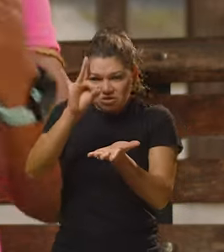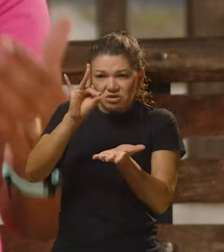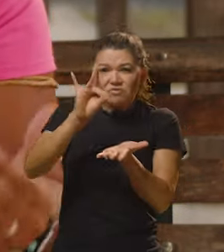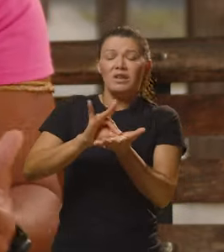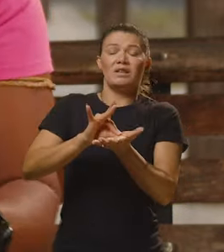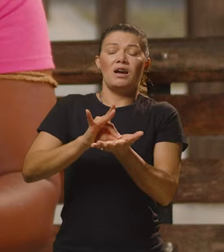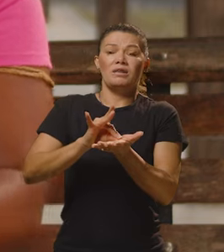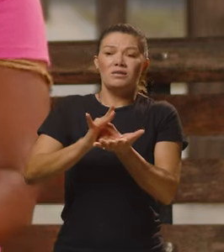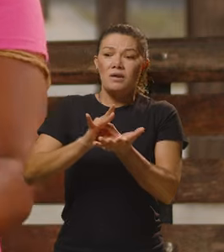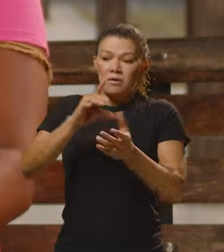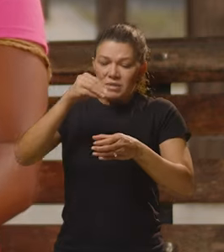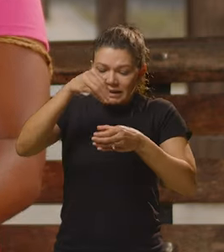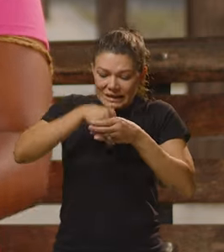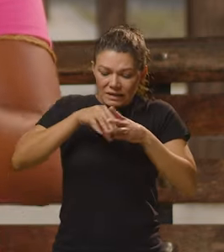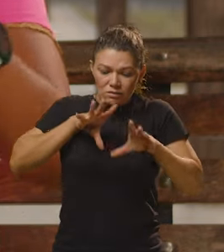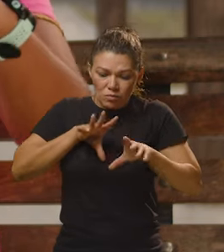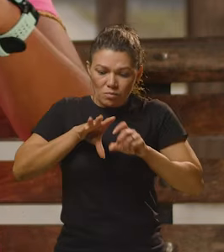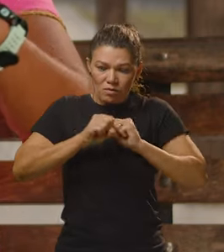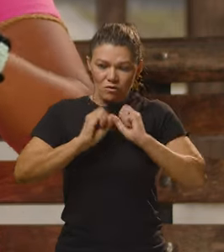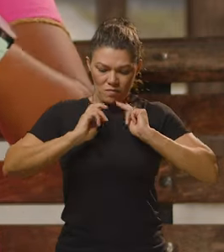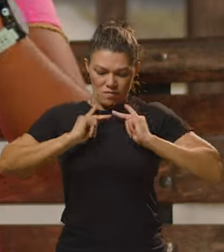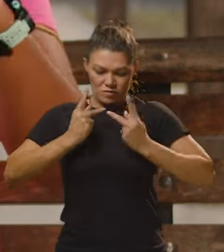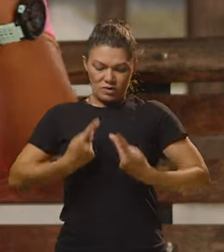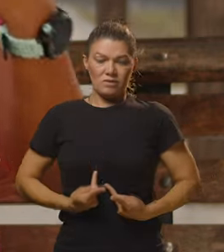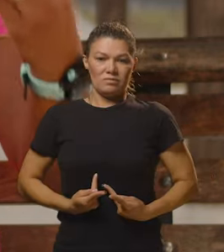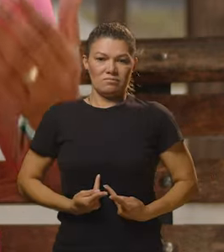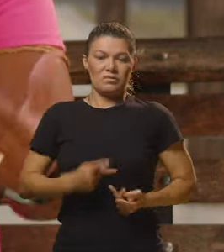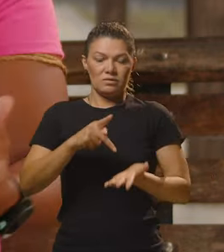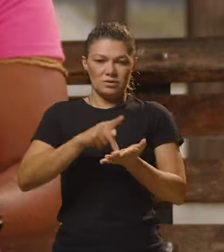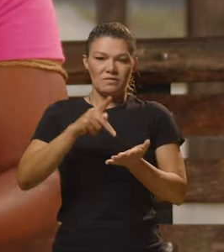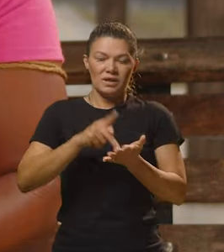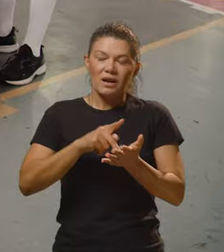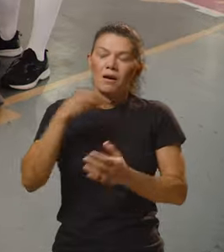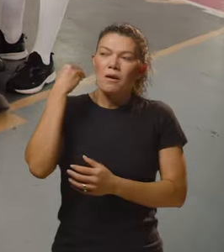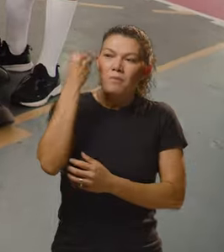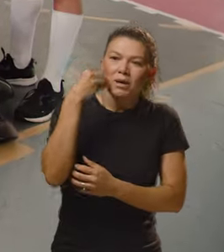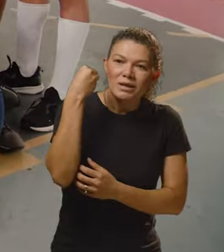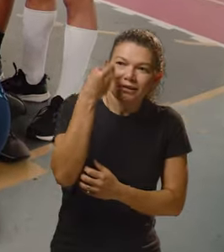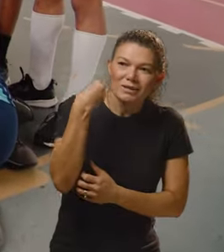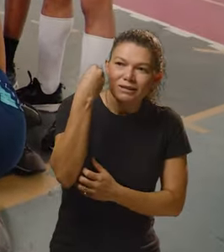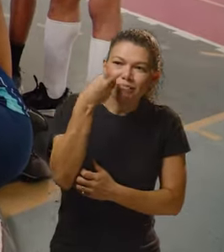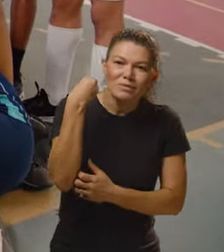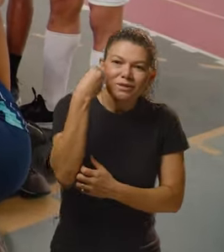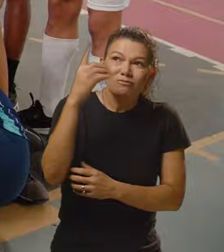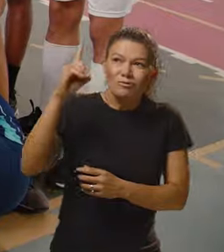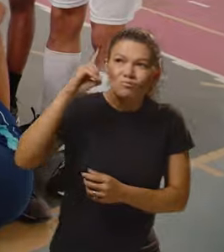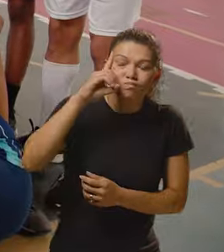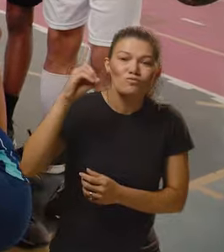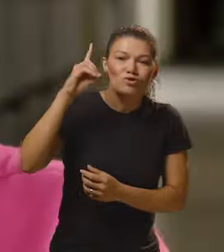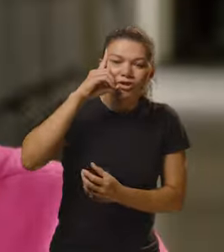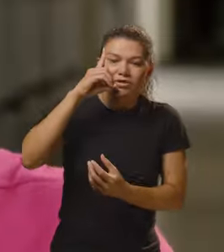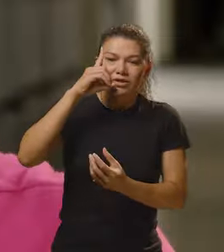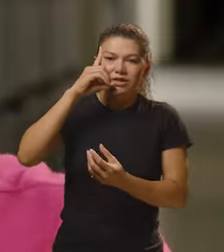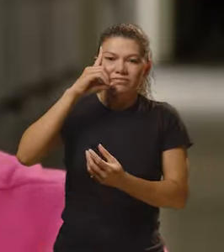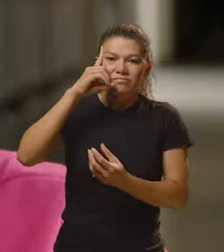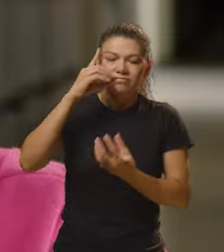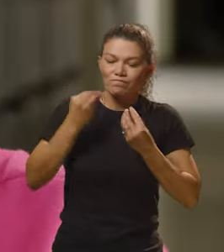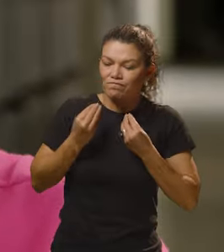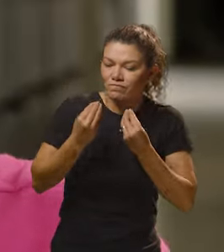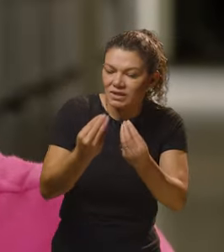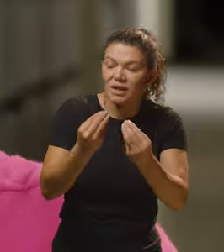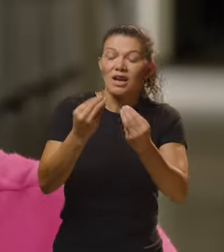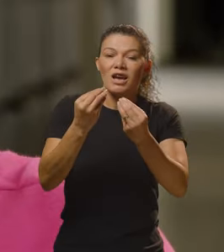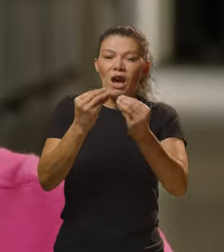isso aqui é indiscutível, mas dentro de uma formação enquanto seres humanos mesmo, pelas experiências que o próprio cotidiano,